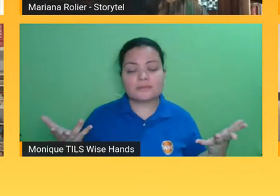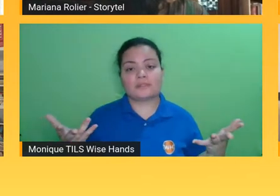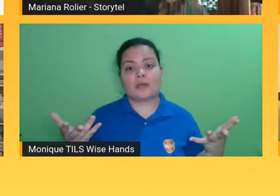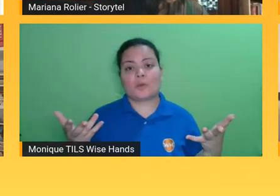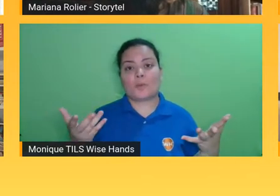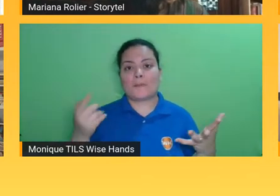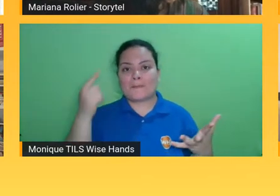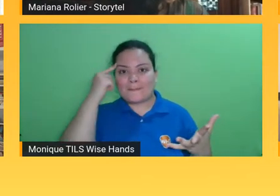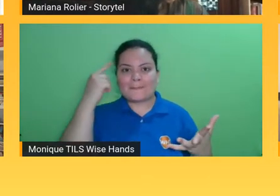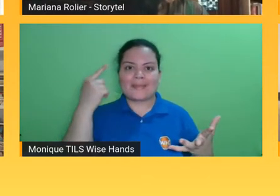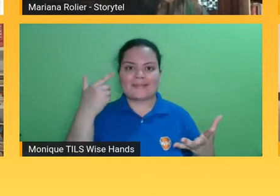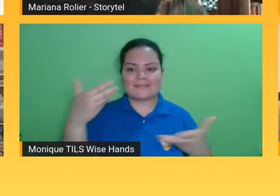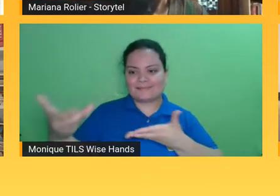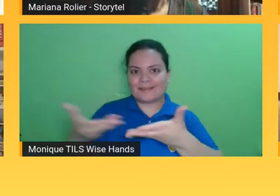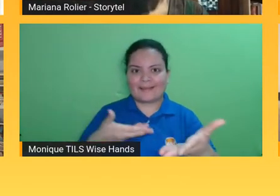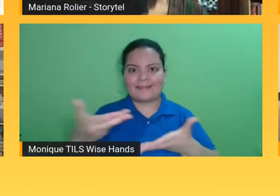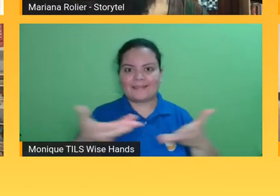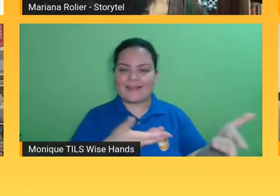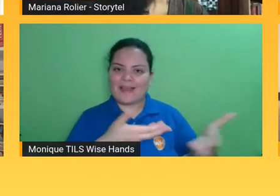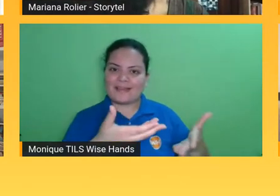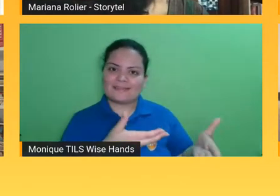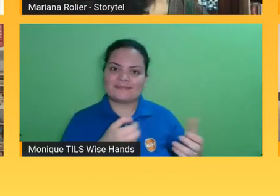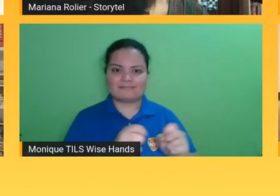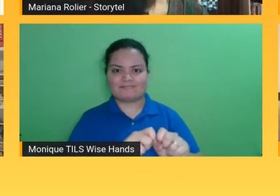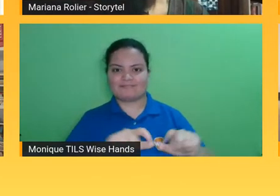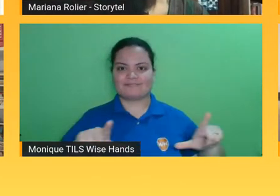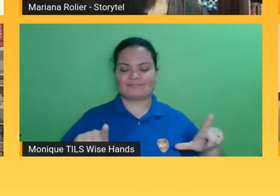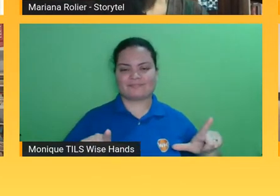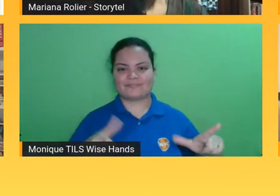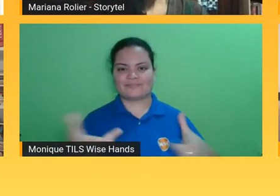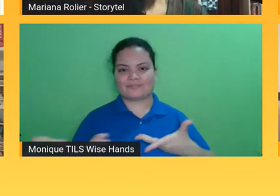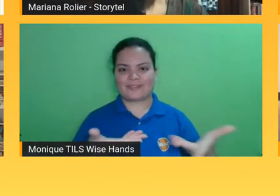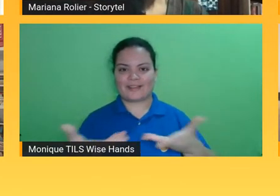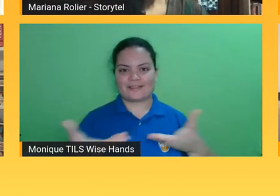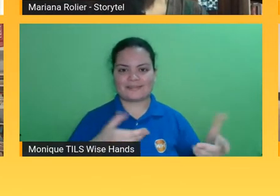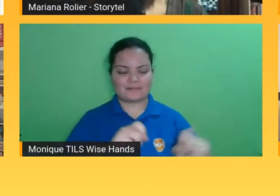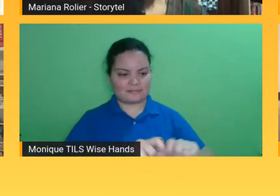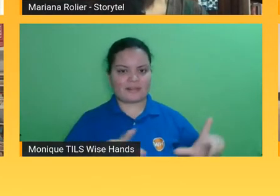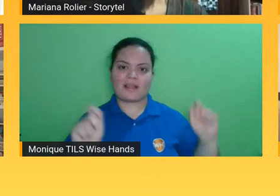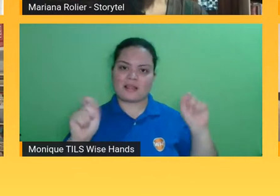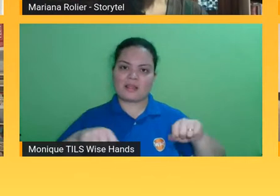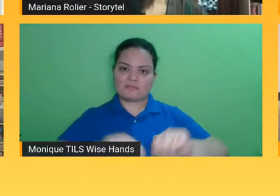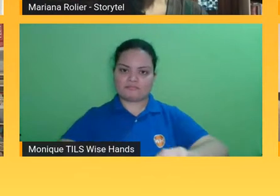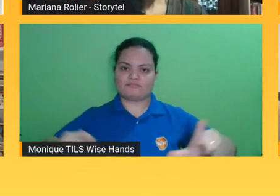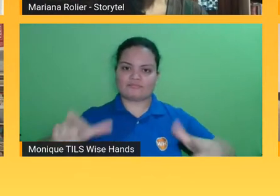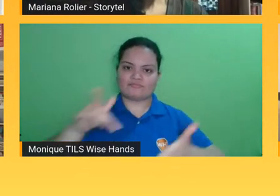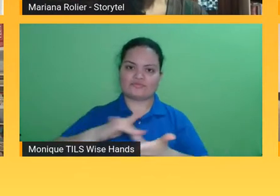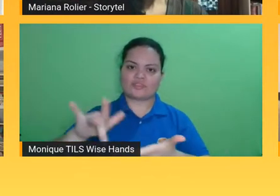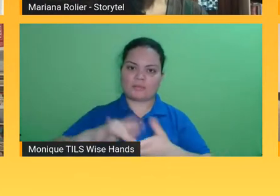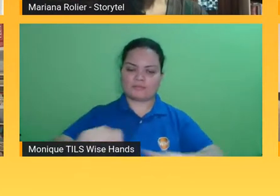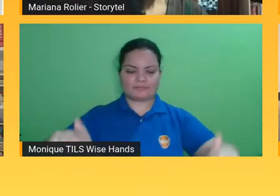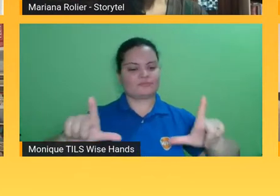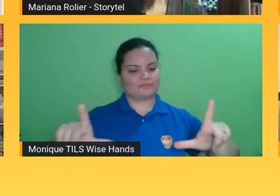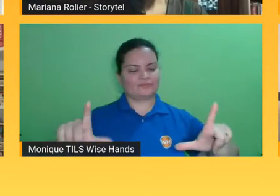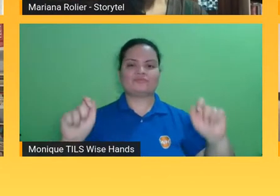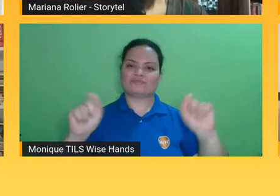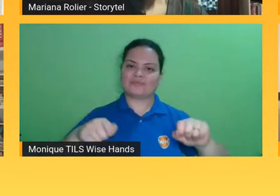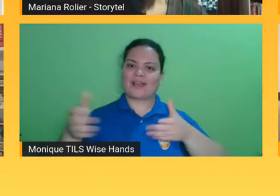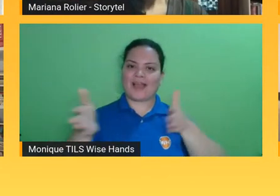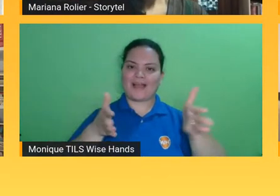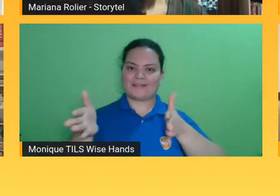entre as crianças a apresentação a gente coloca um tablet ali e fica uma coisa digital para todos a gente